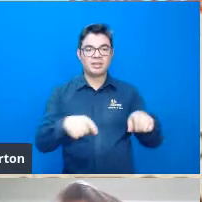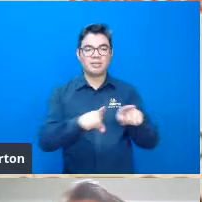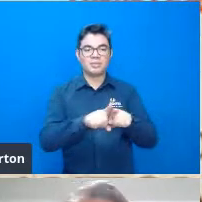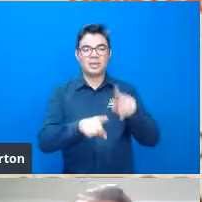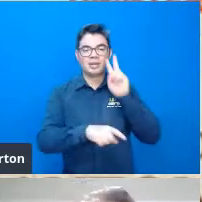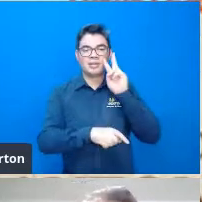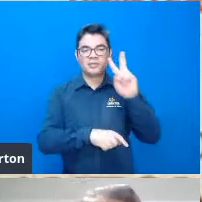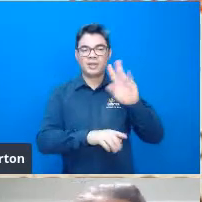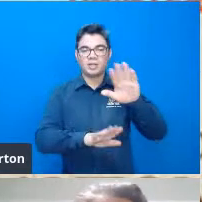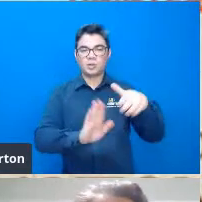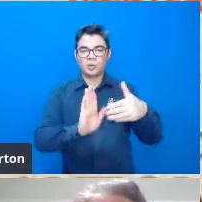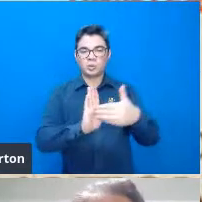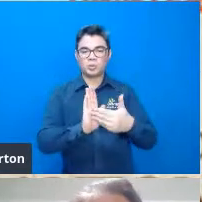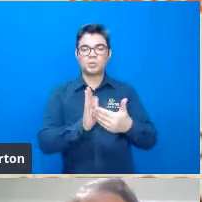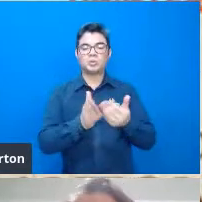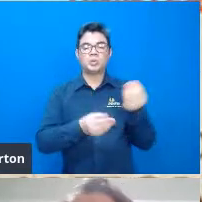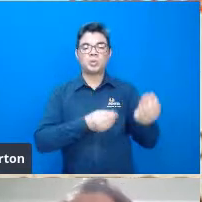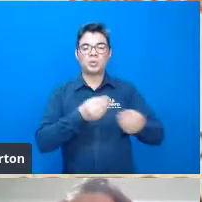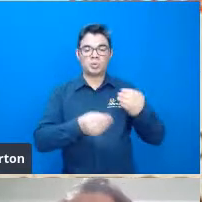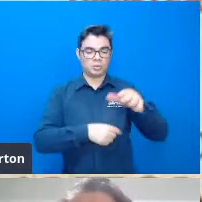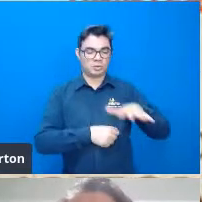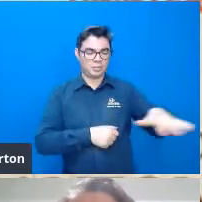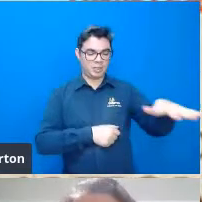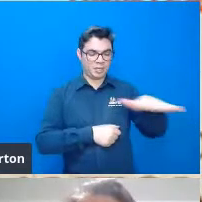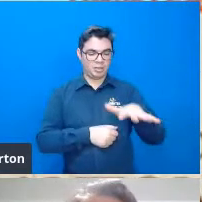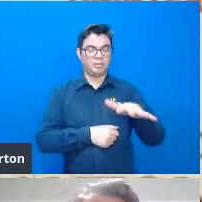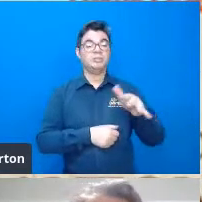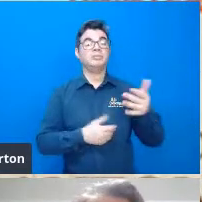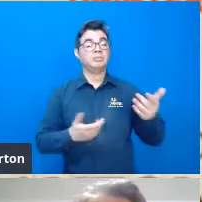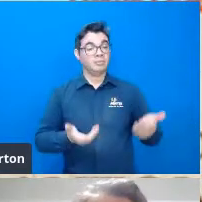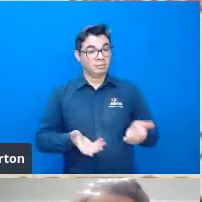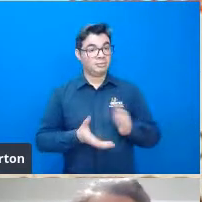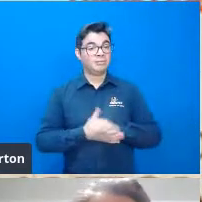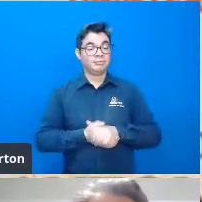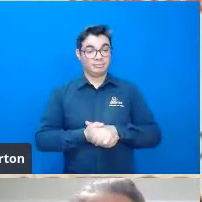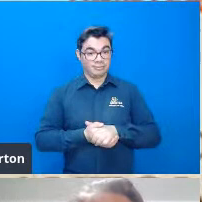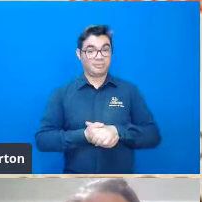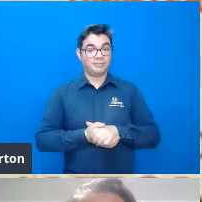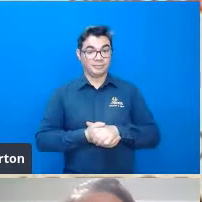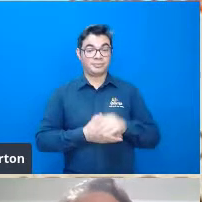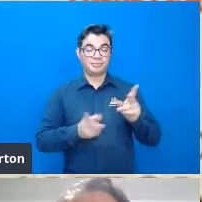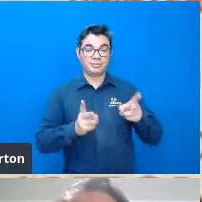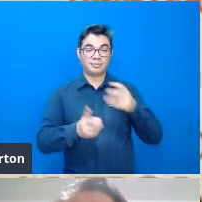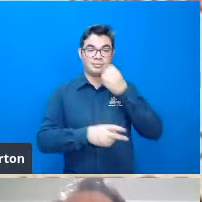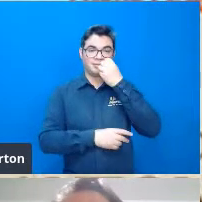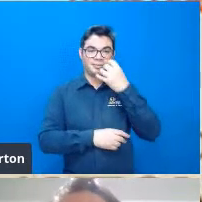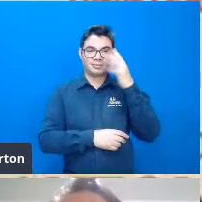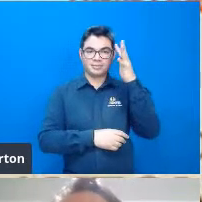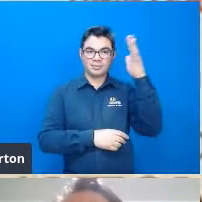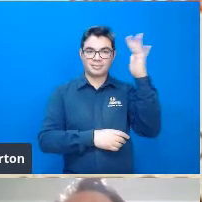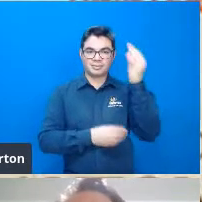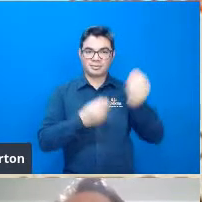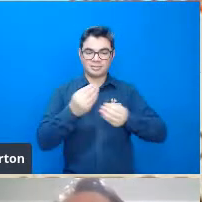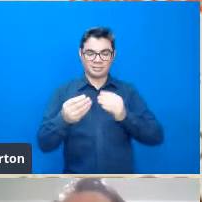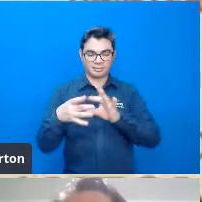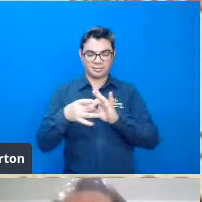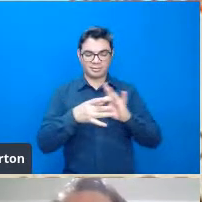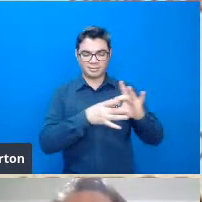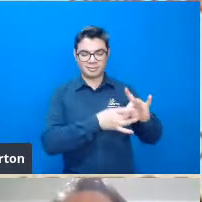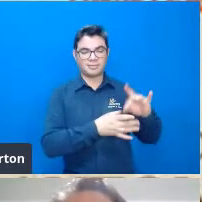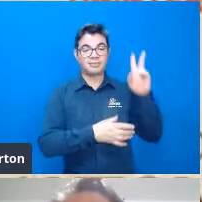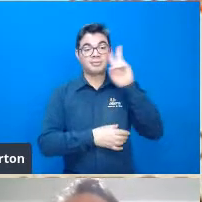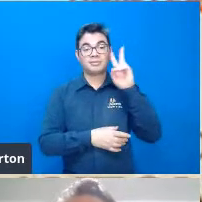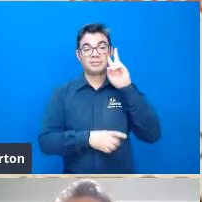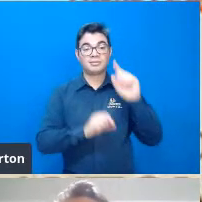tudo que está no seu meio, né, no cotidiano. Então, é sempre bom a gente imaginar em qual contexto histórico